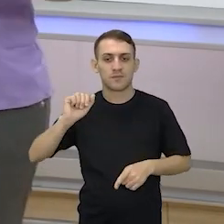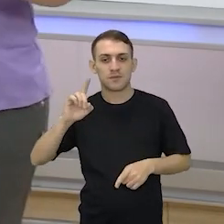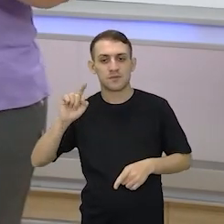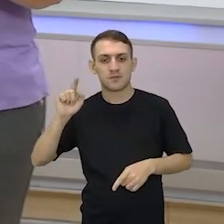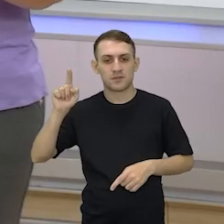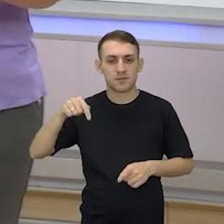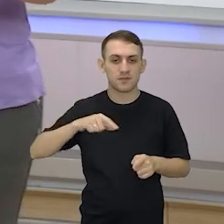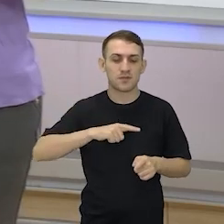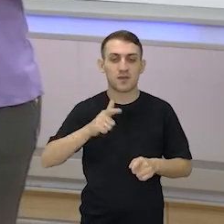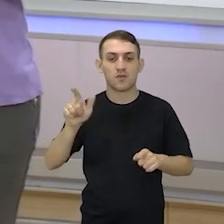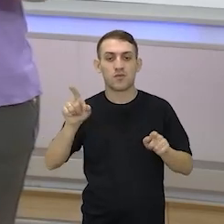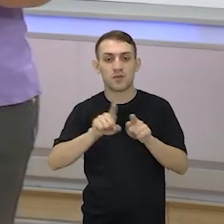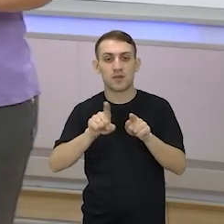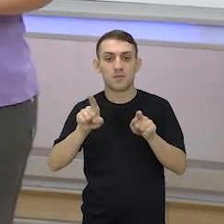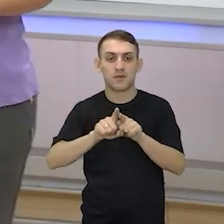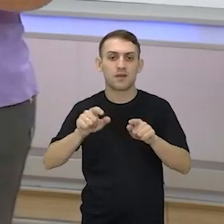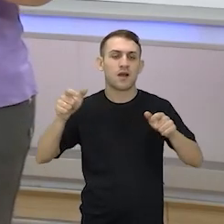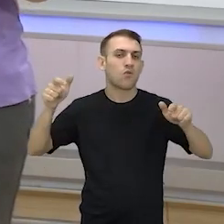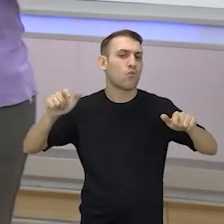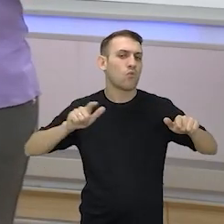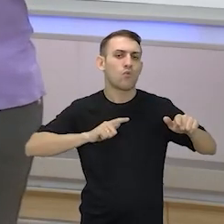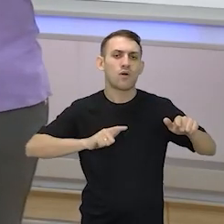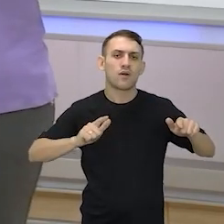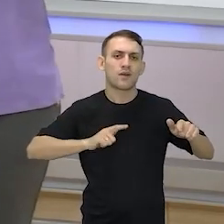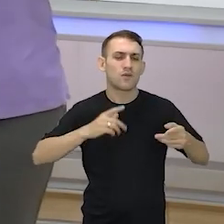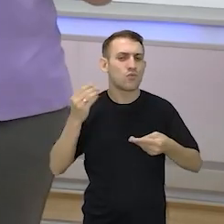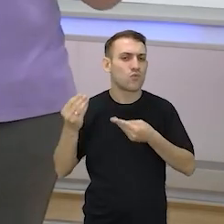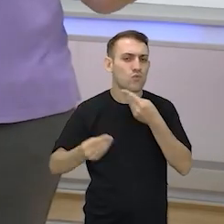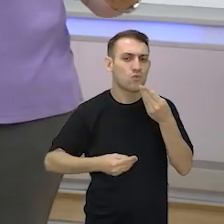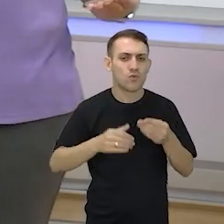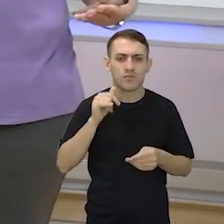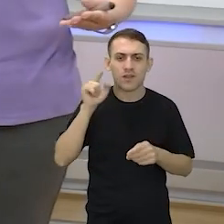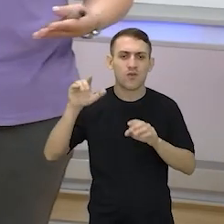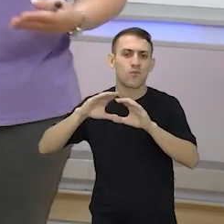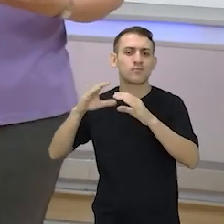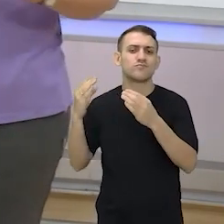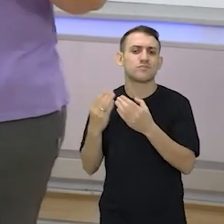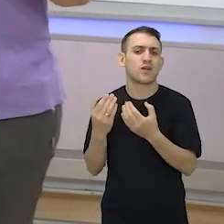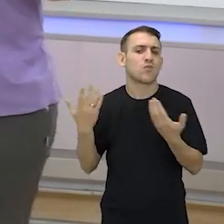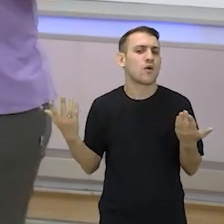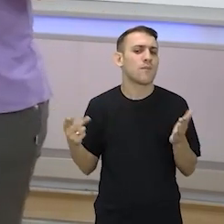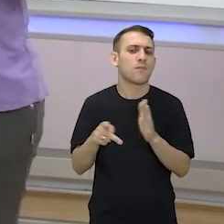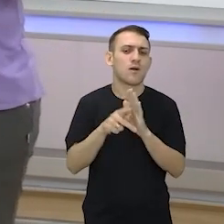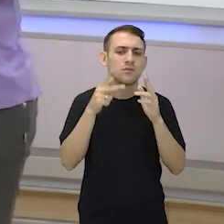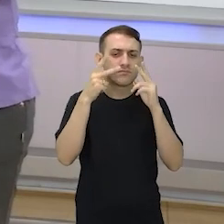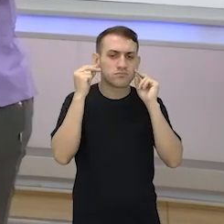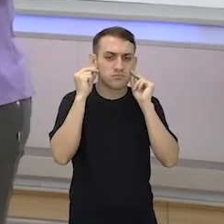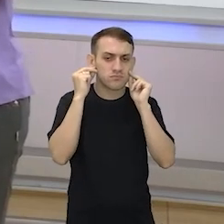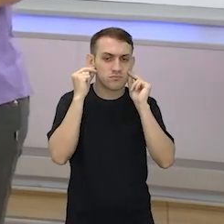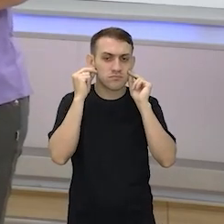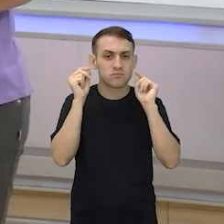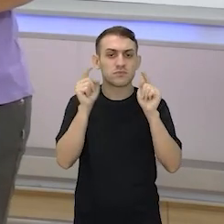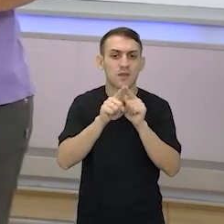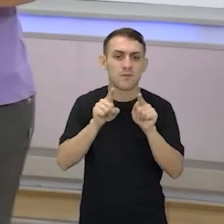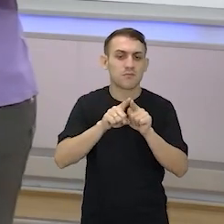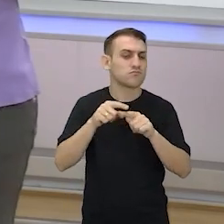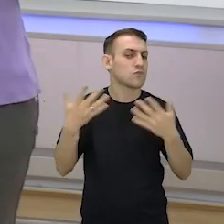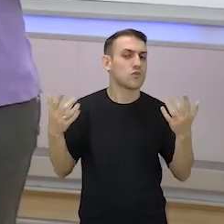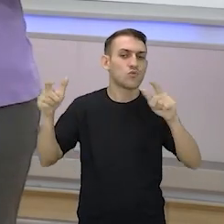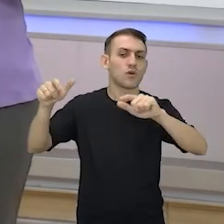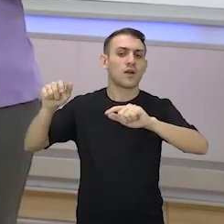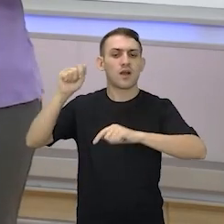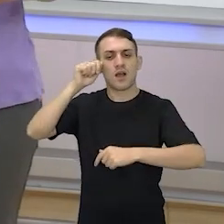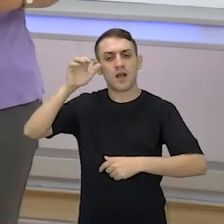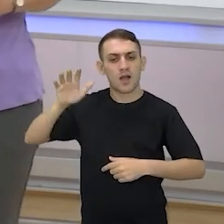eu trouxe para vocês de onde elas eram, de que comunidade indígena ou de que lugar da África